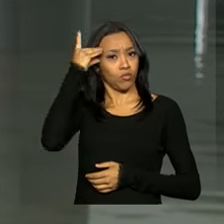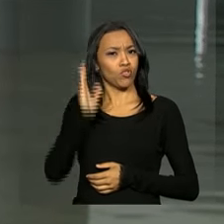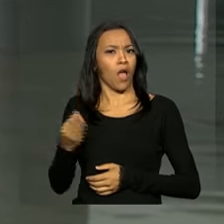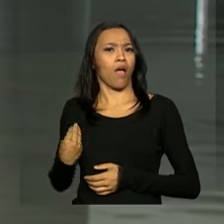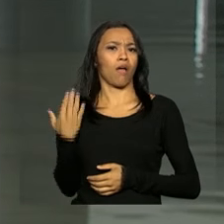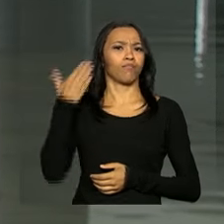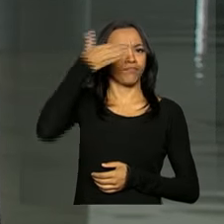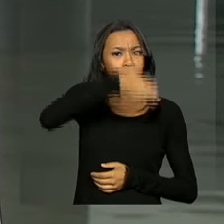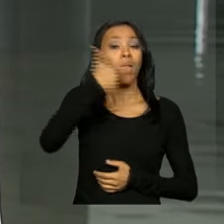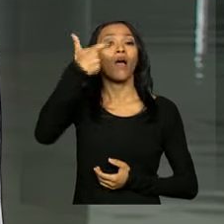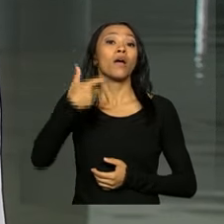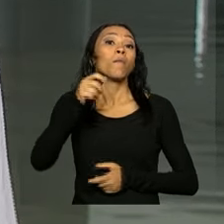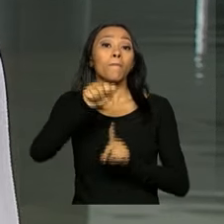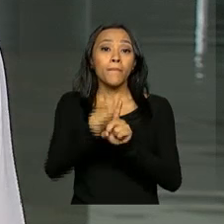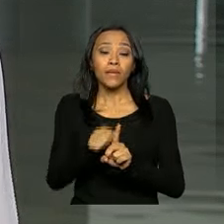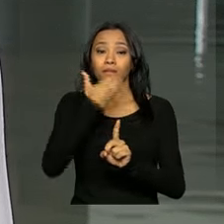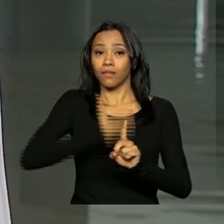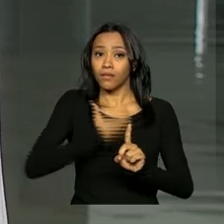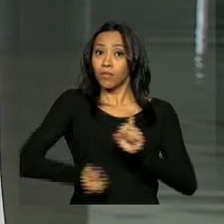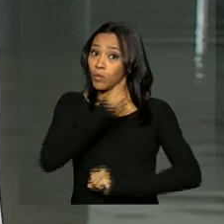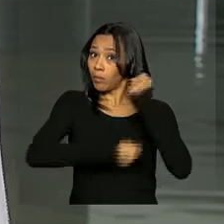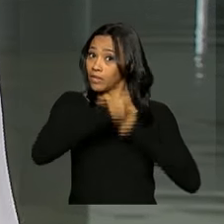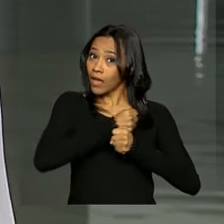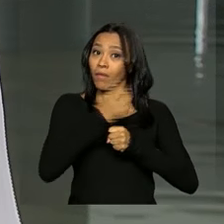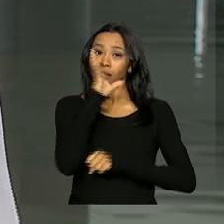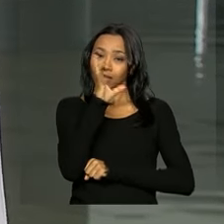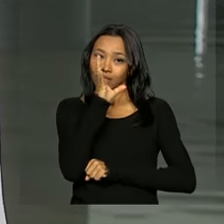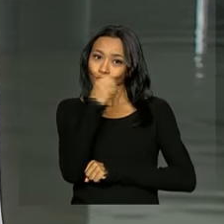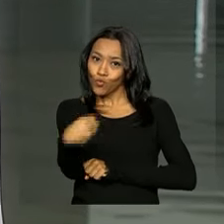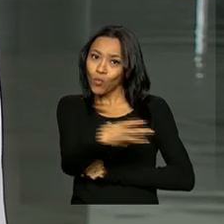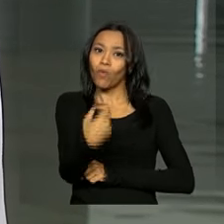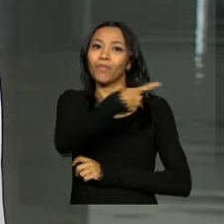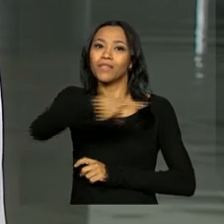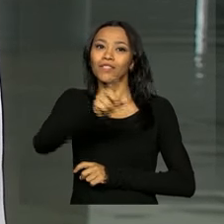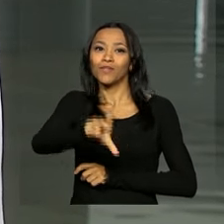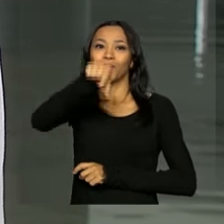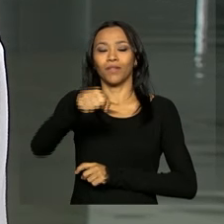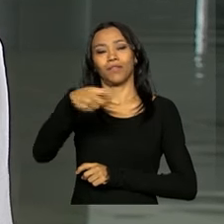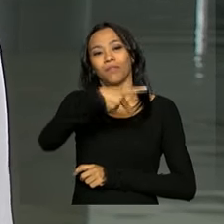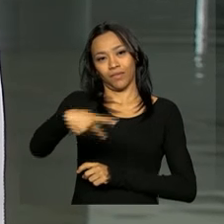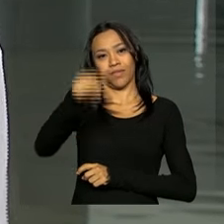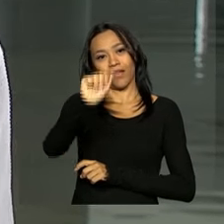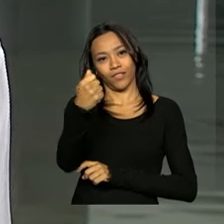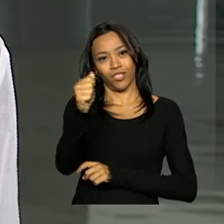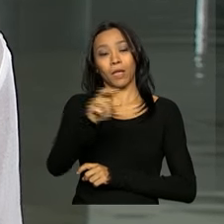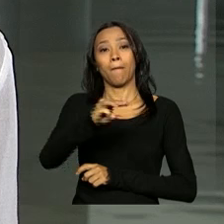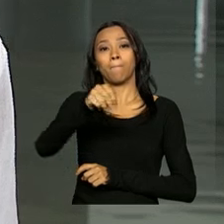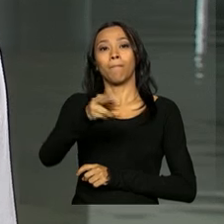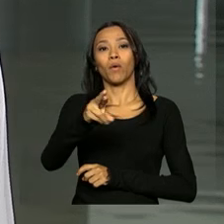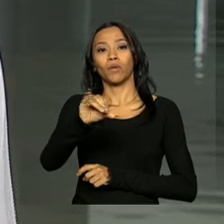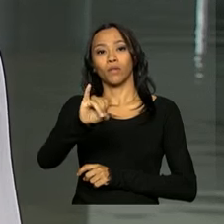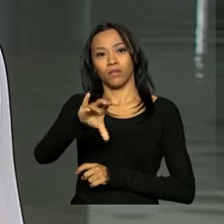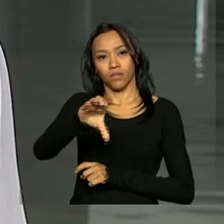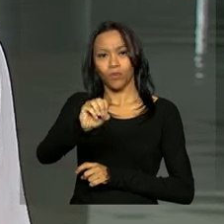Buenos Aires em dezembro do ano passado para prestigiar a posse do novo presidente eleito da Argentina, Maurício Macri. Portanto,